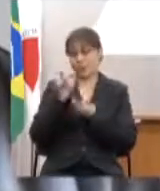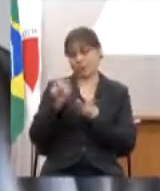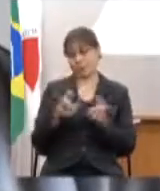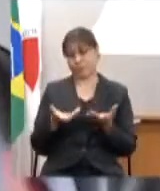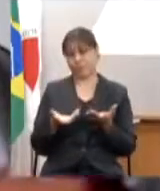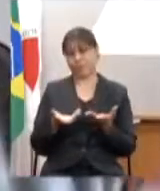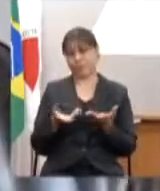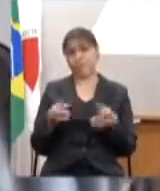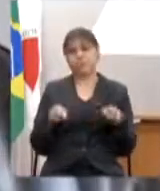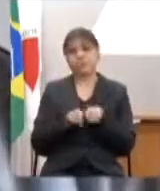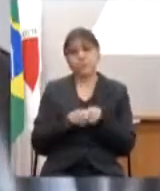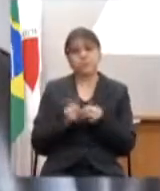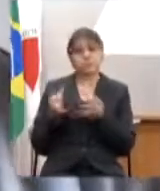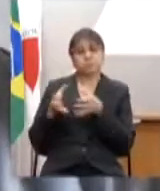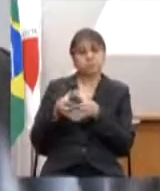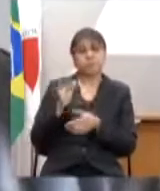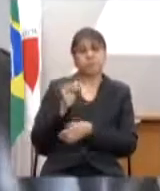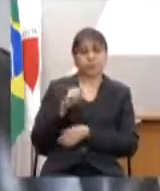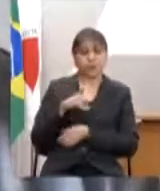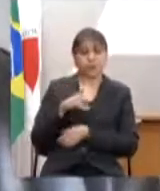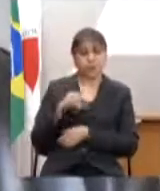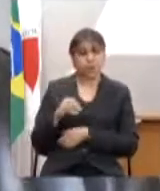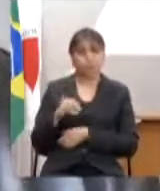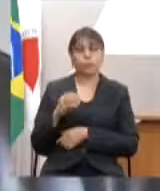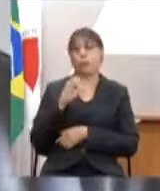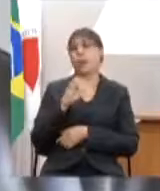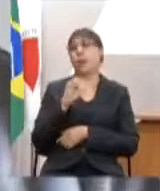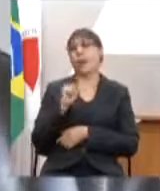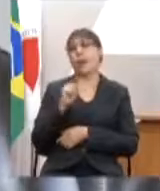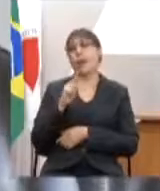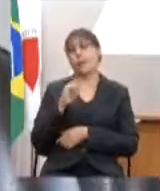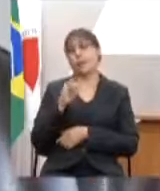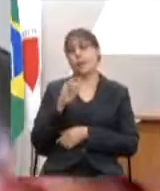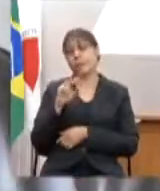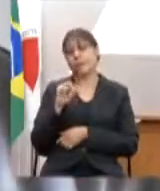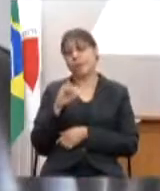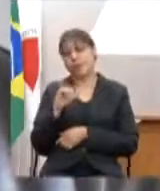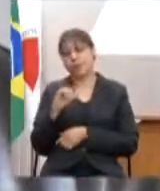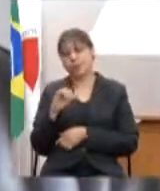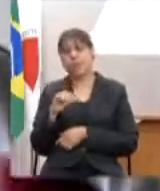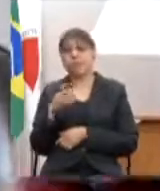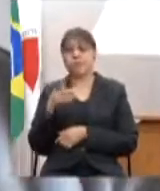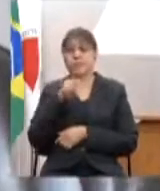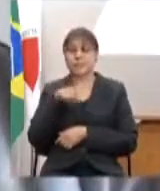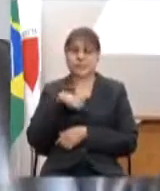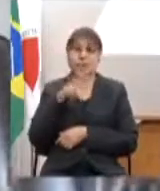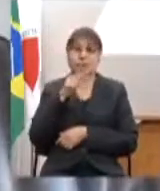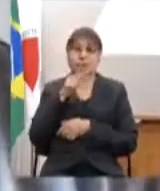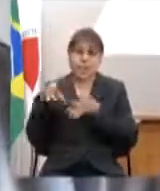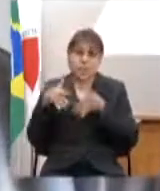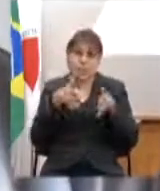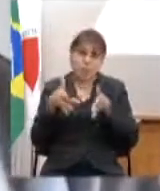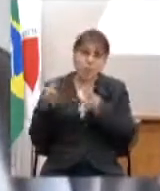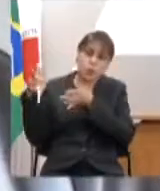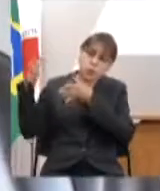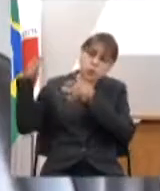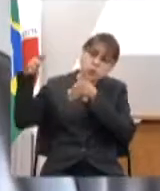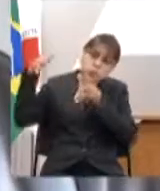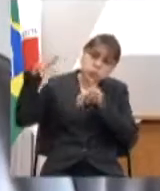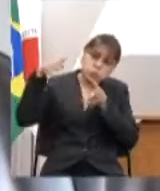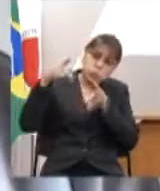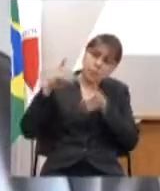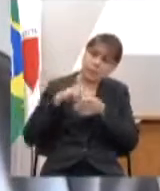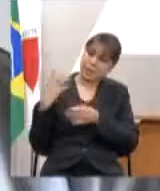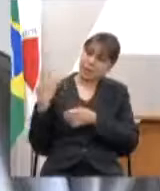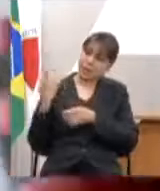além do Rio Fanado o Rio Itamarandiba Capivari o Rio Setúba Araçuaí que chega e deságua no Rio de Aquitionha que